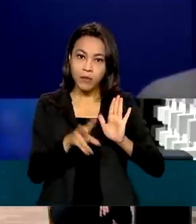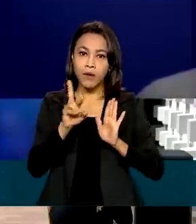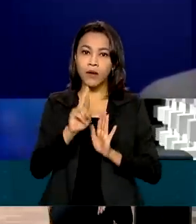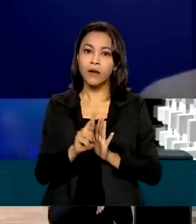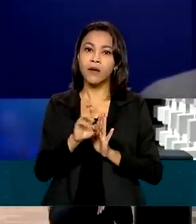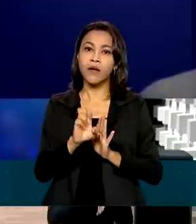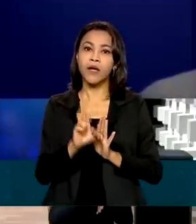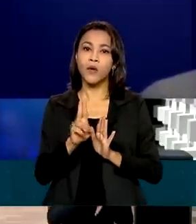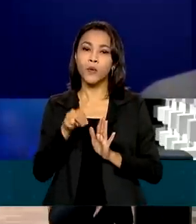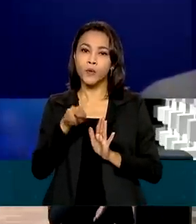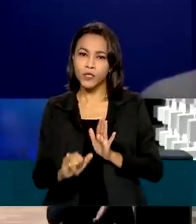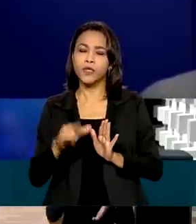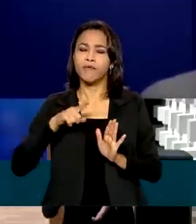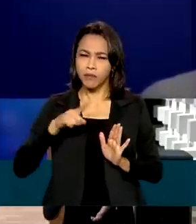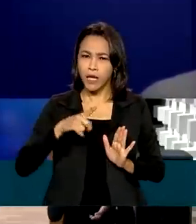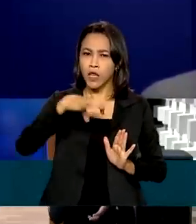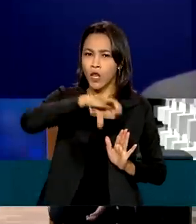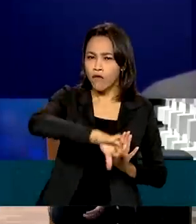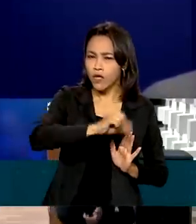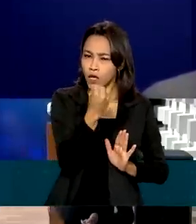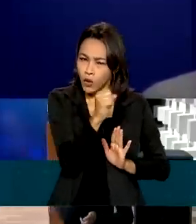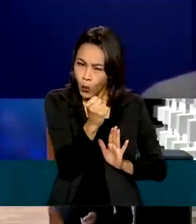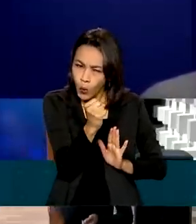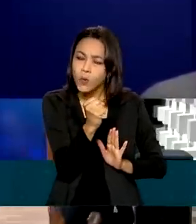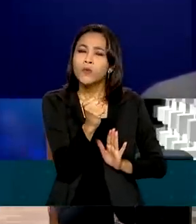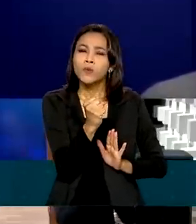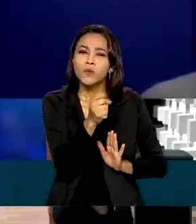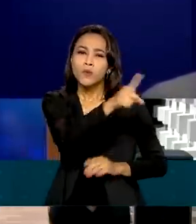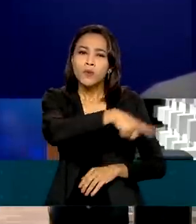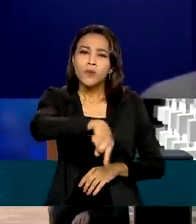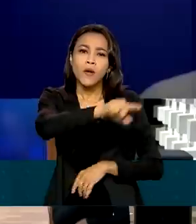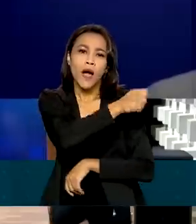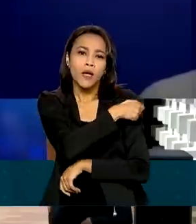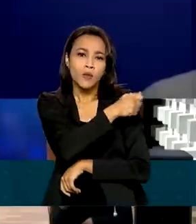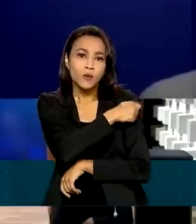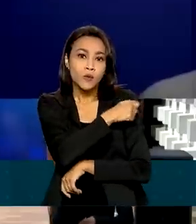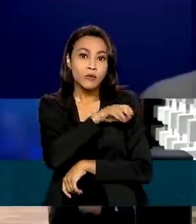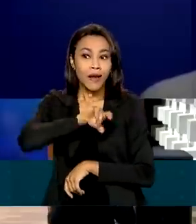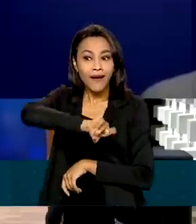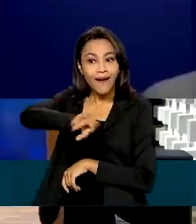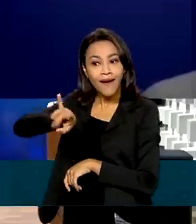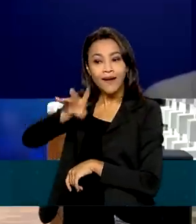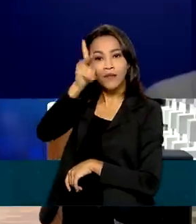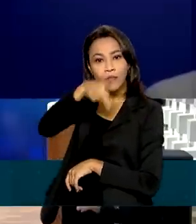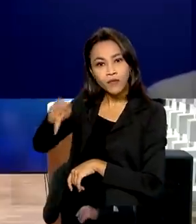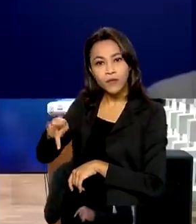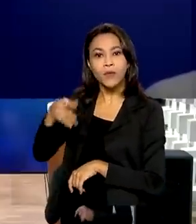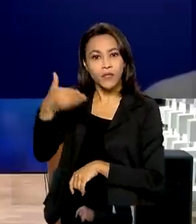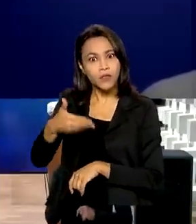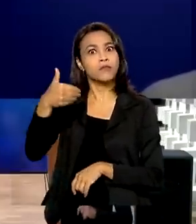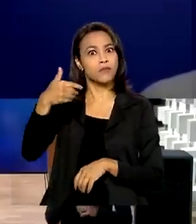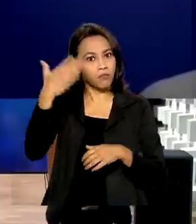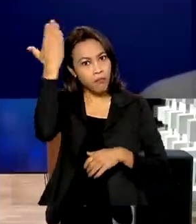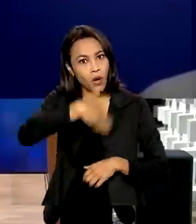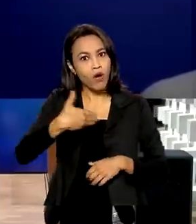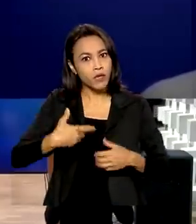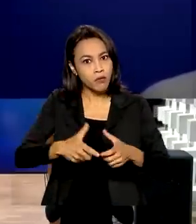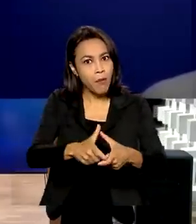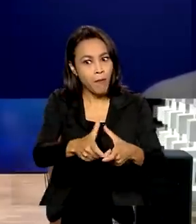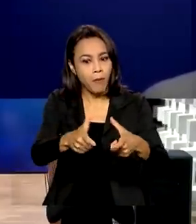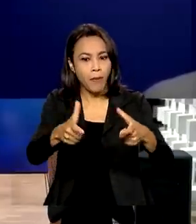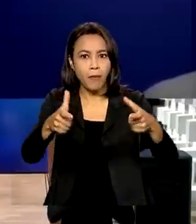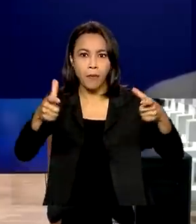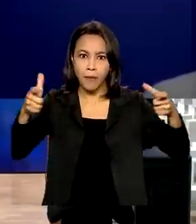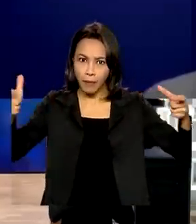relação de 98 alunos para cada docente. Então, mostra o potencial que tem de crescimento um projeto